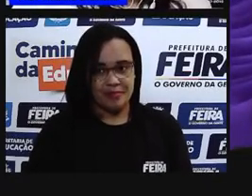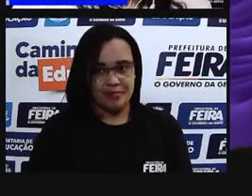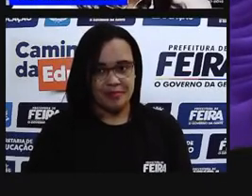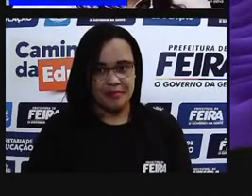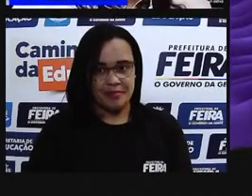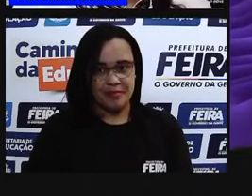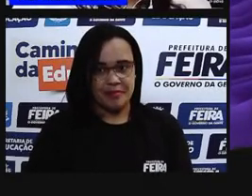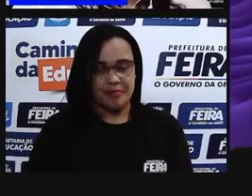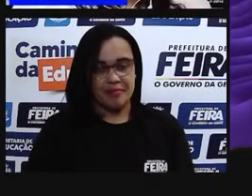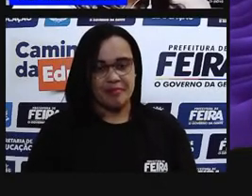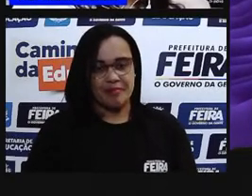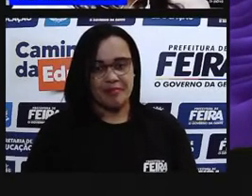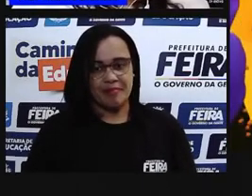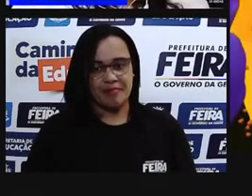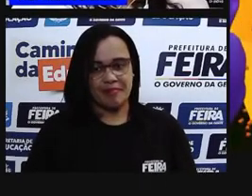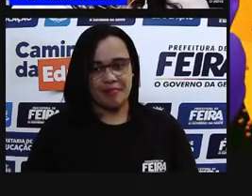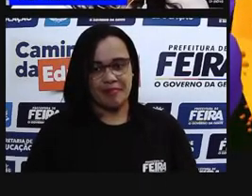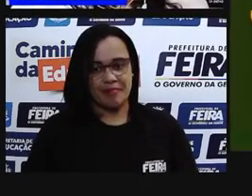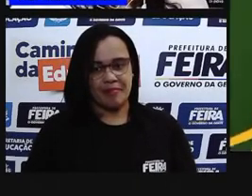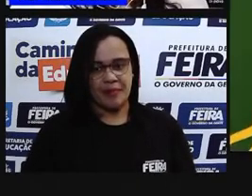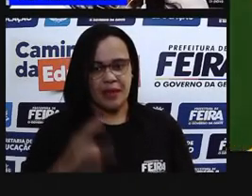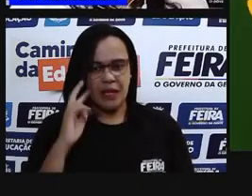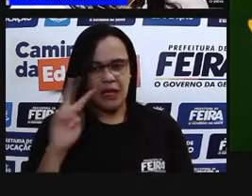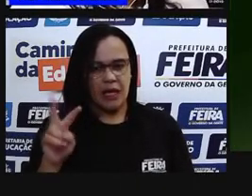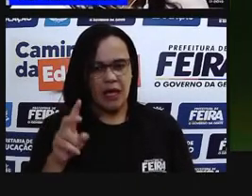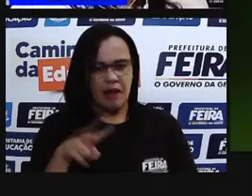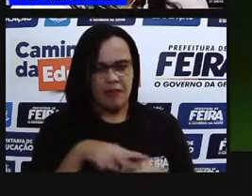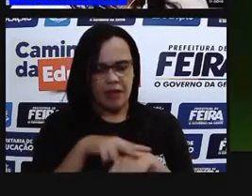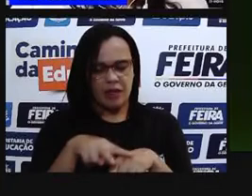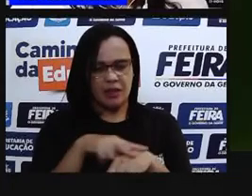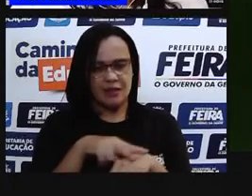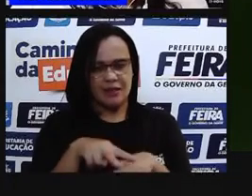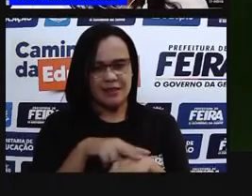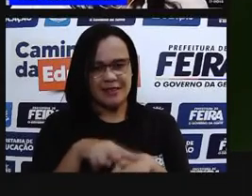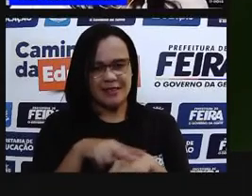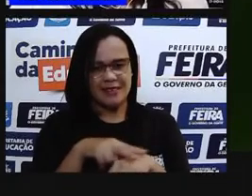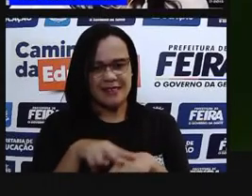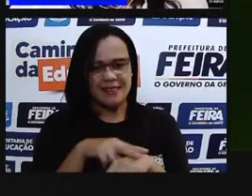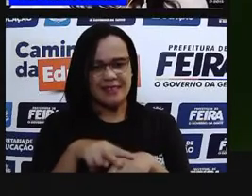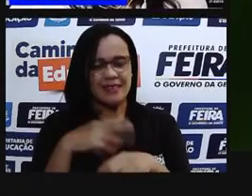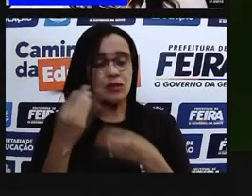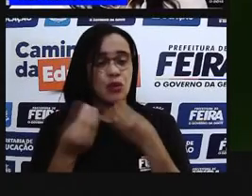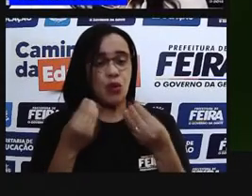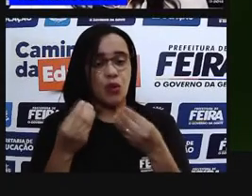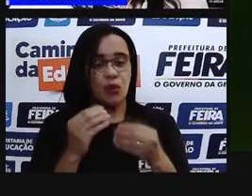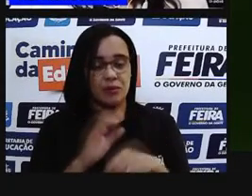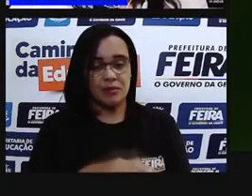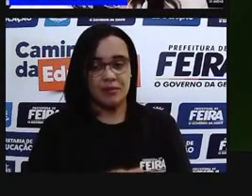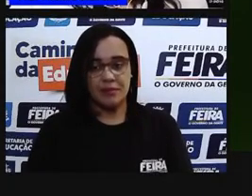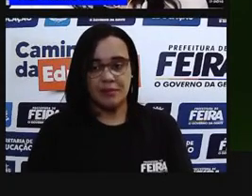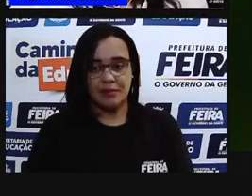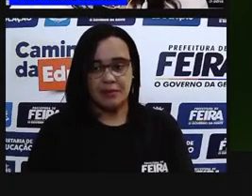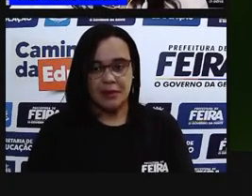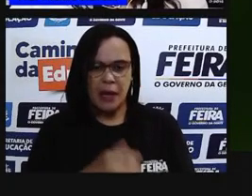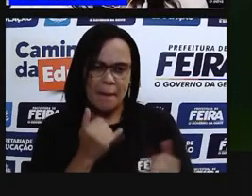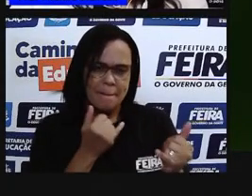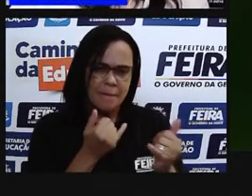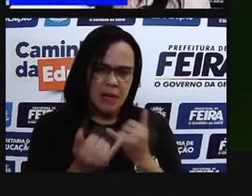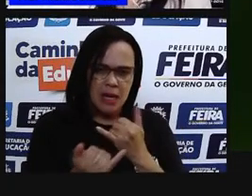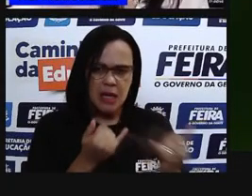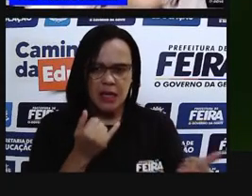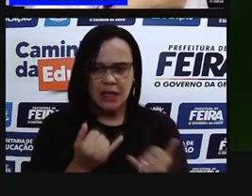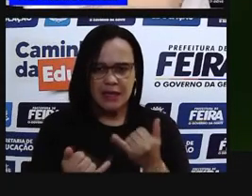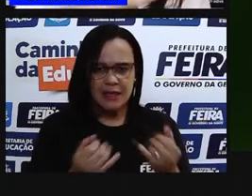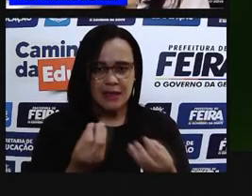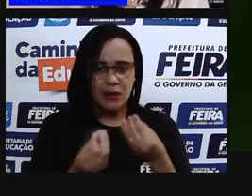que vem essa estrutura verde aqui. E essa estrutura verde, que parece que jogaram